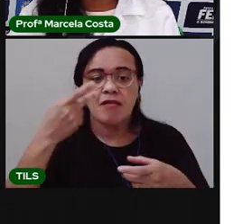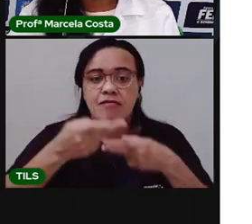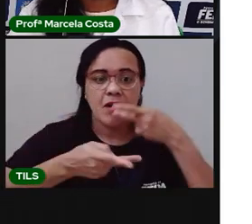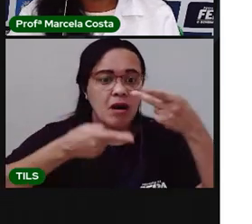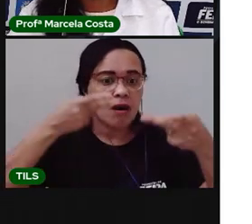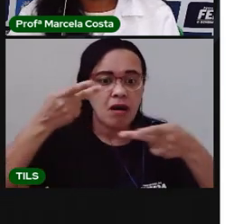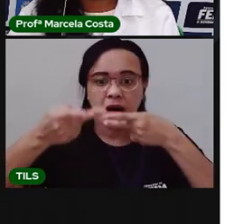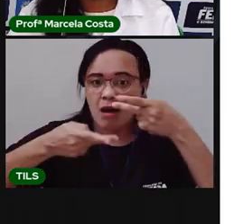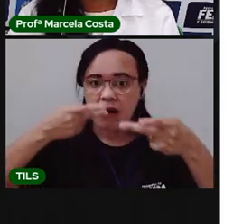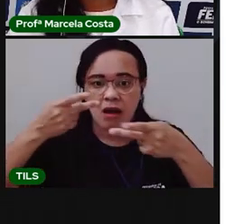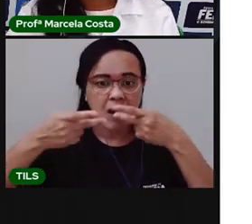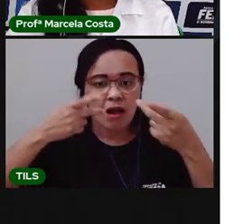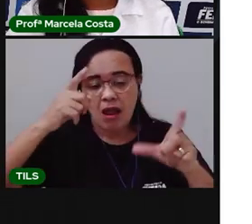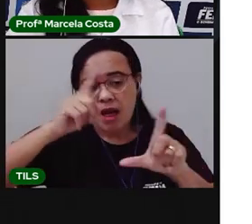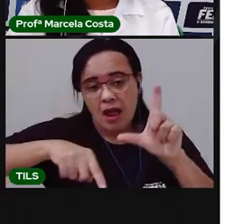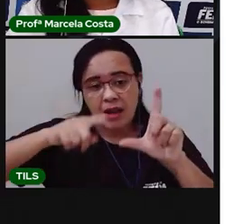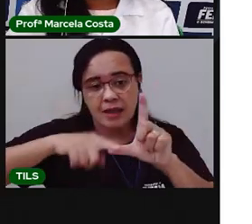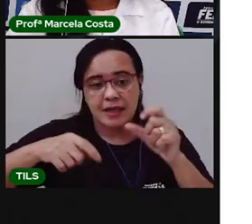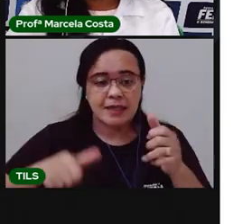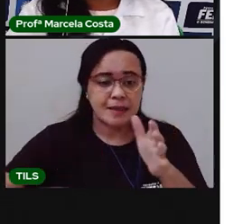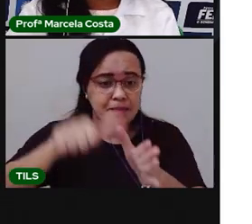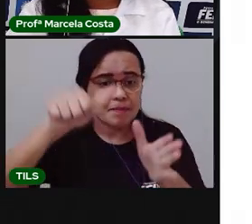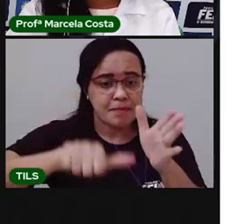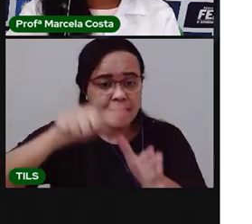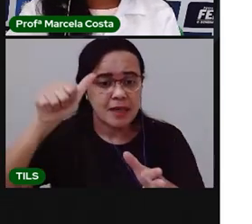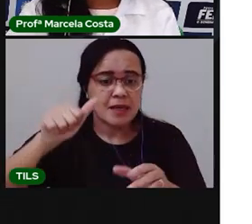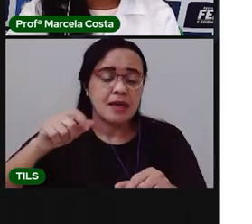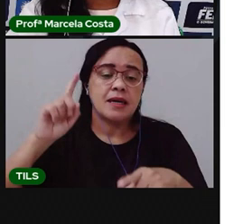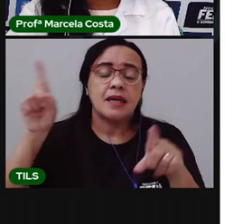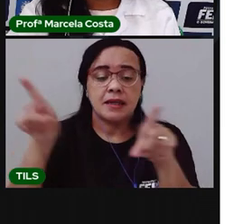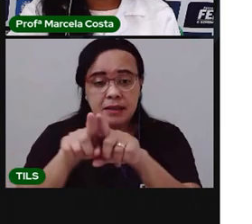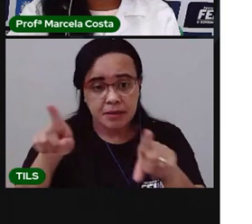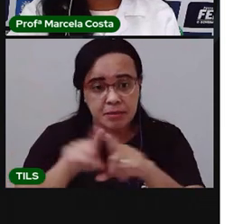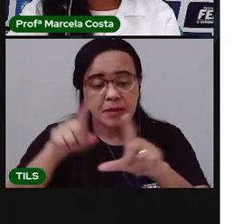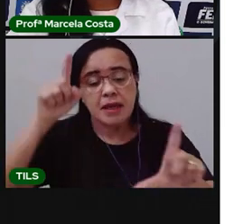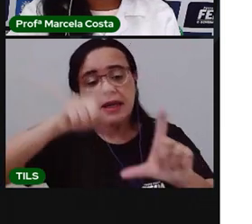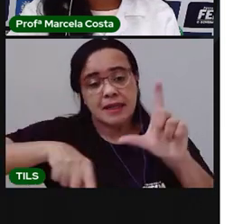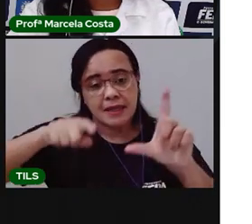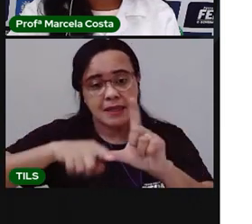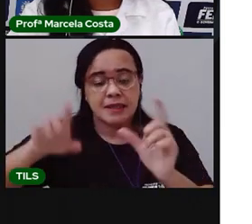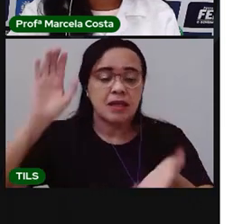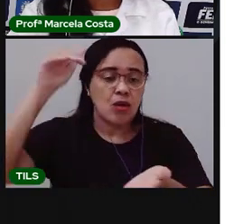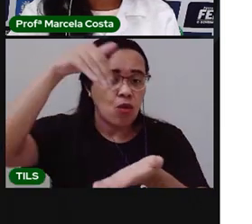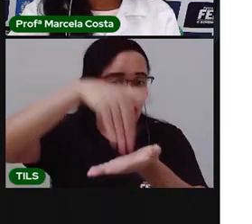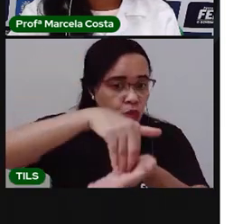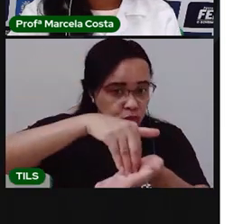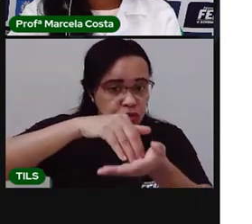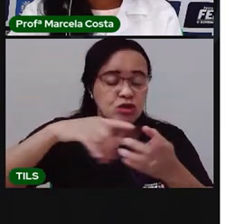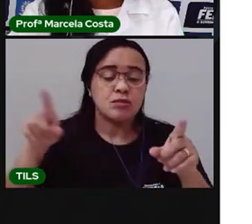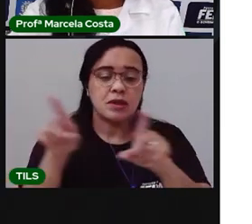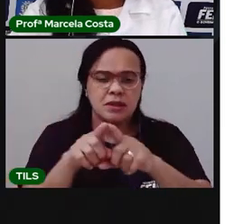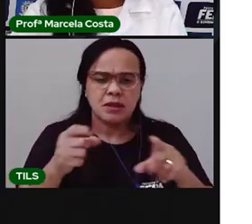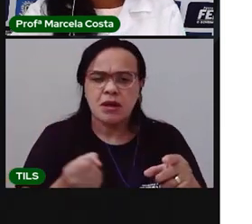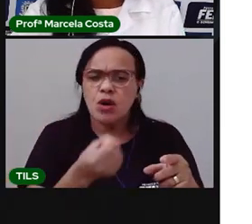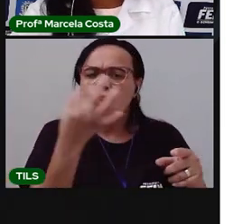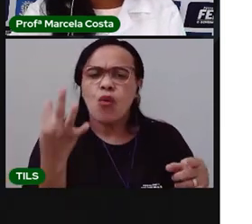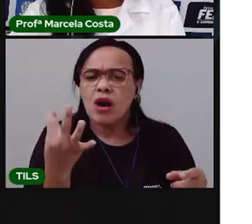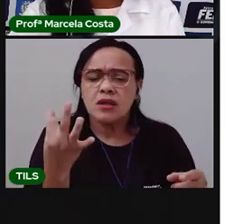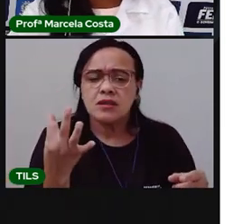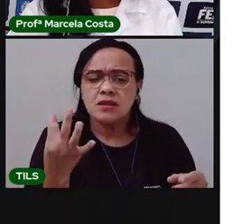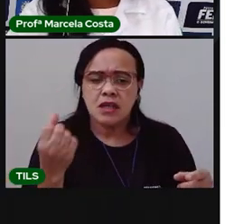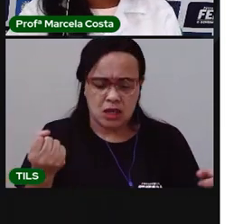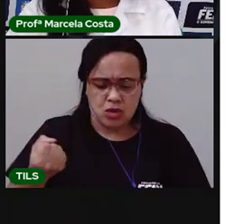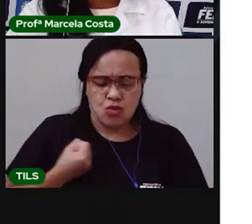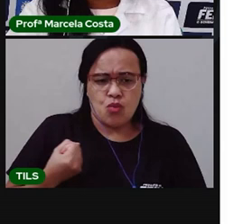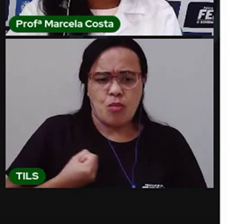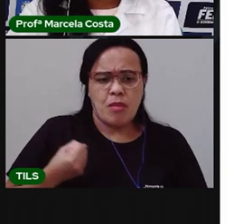letra inicial dela, a letra final e o número de letras que tem essa palavra. Vamos fazer